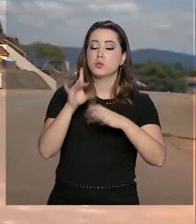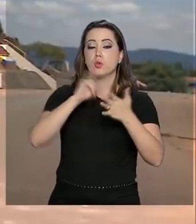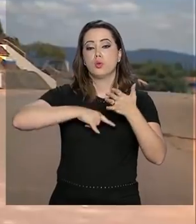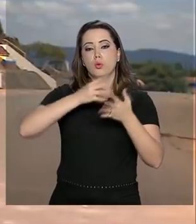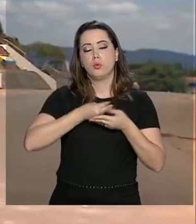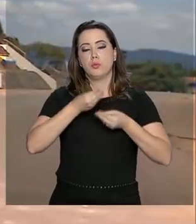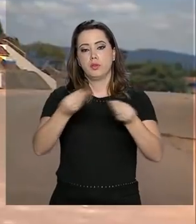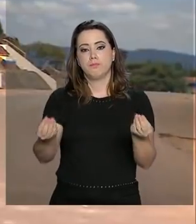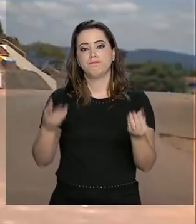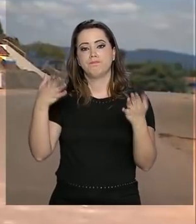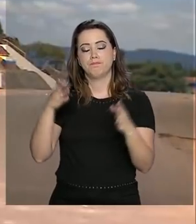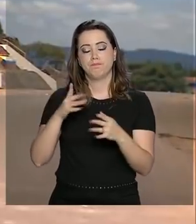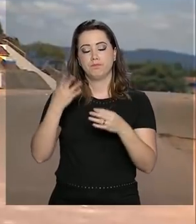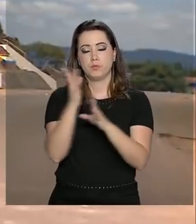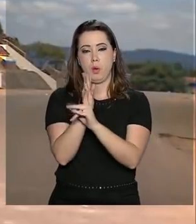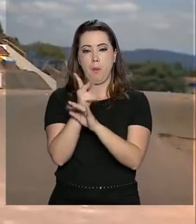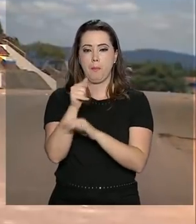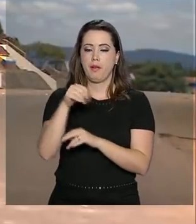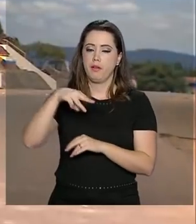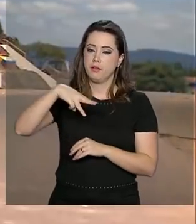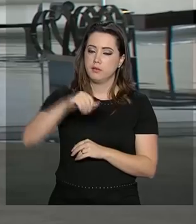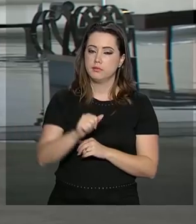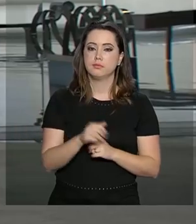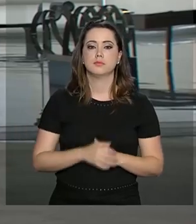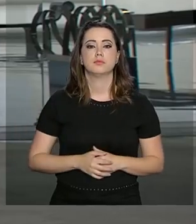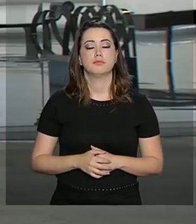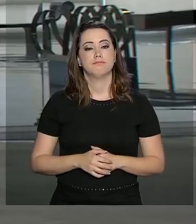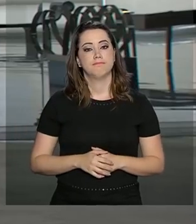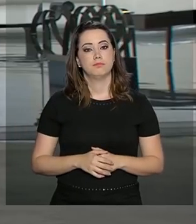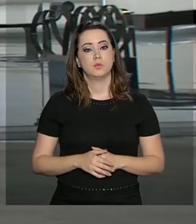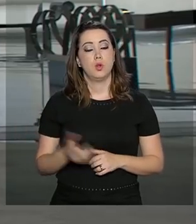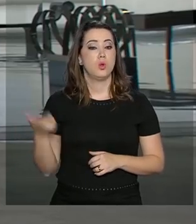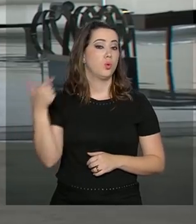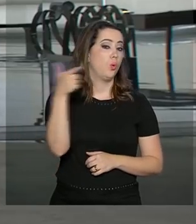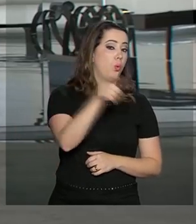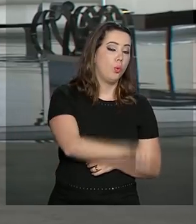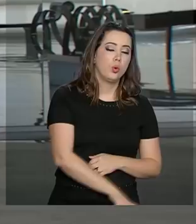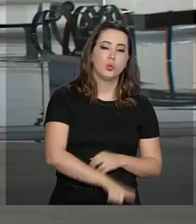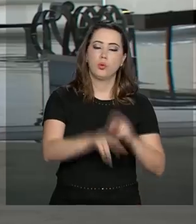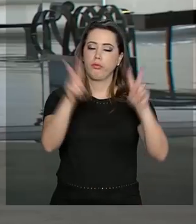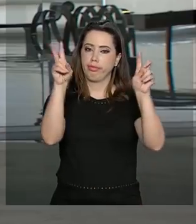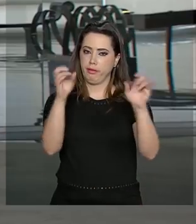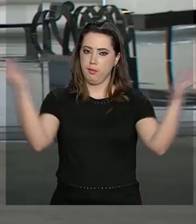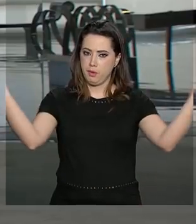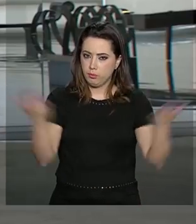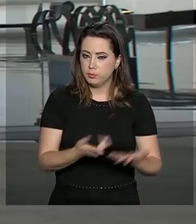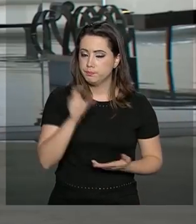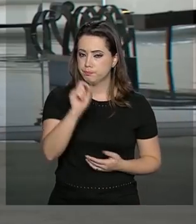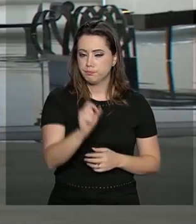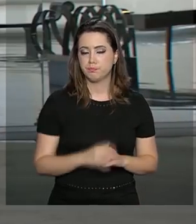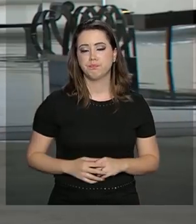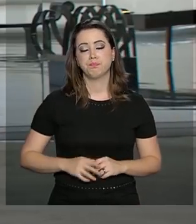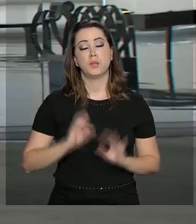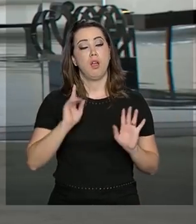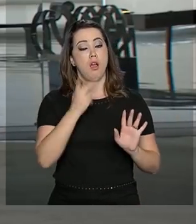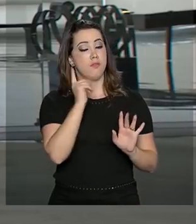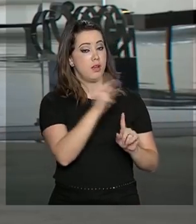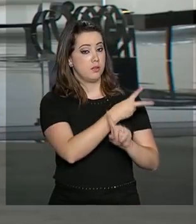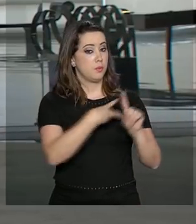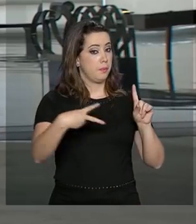Pacaraima, em Roraima, Pablo Mundim. Nós vamos mudar agora de assunto. Nosso assunto agora é a nova